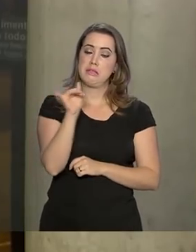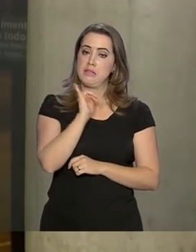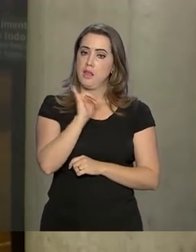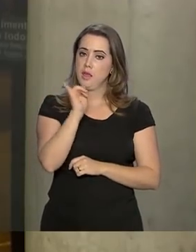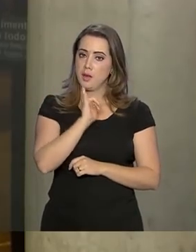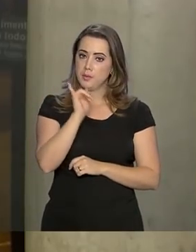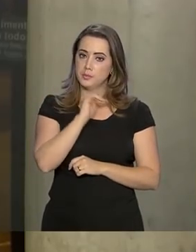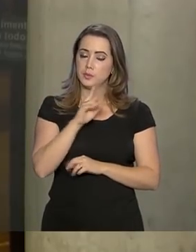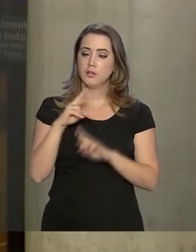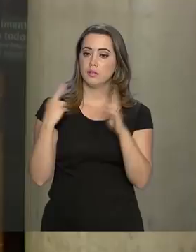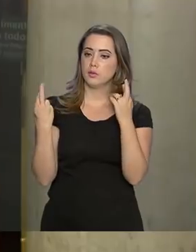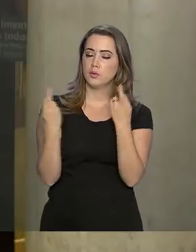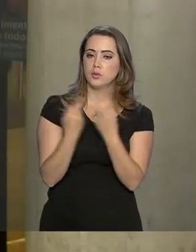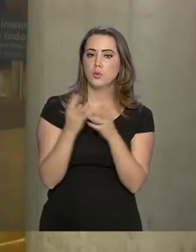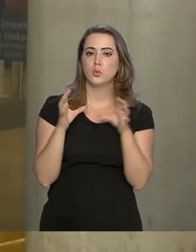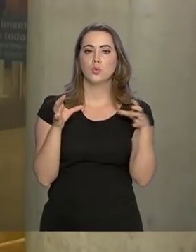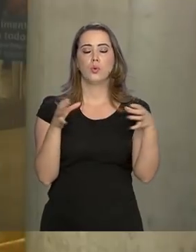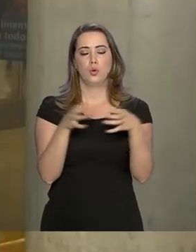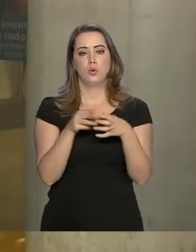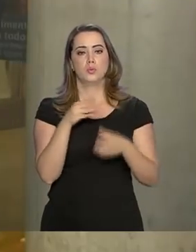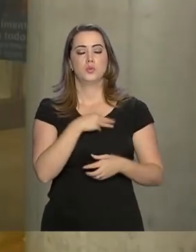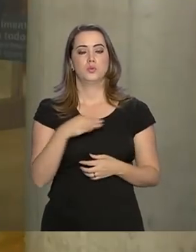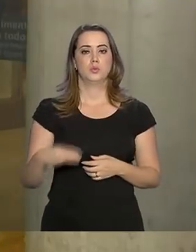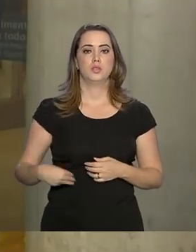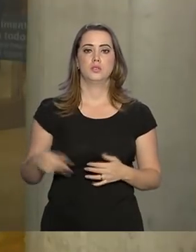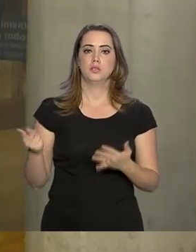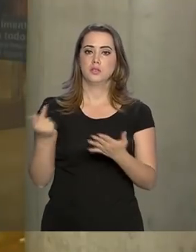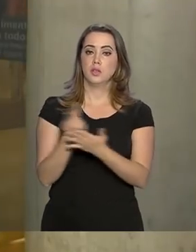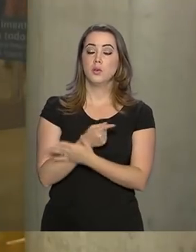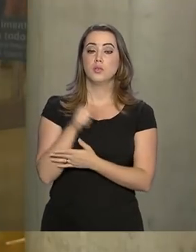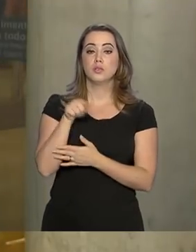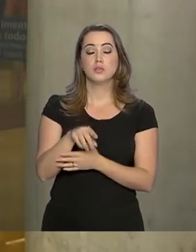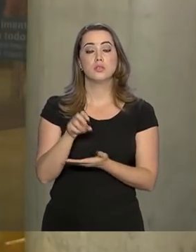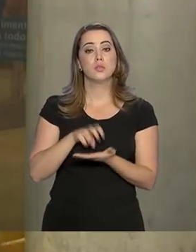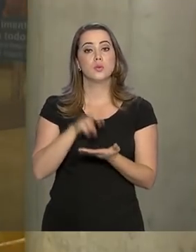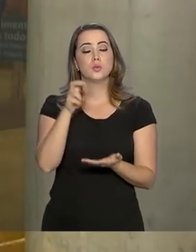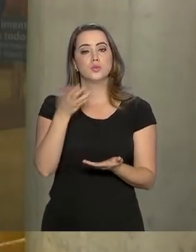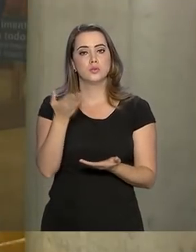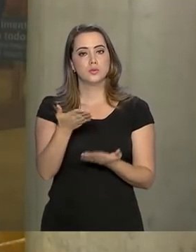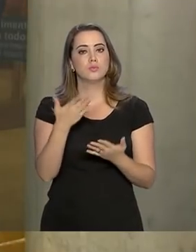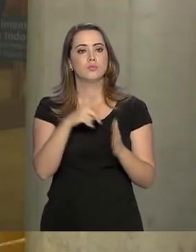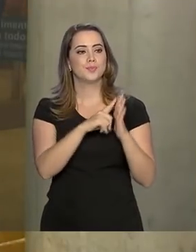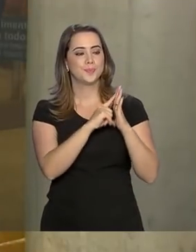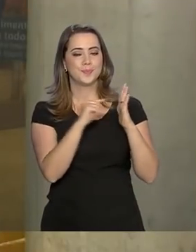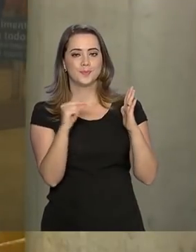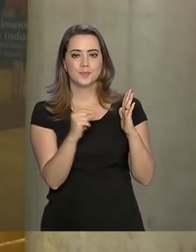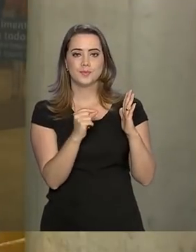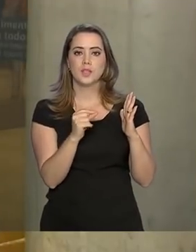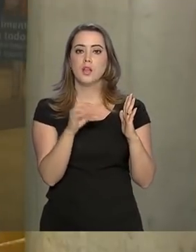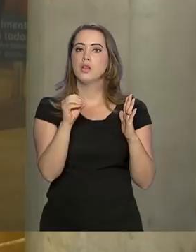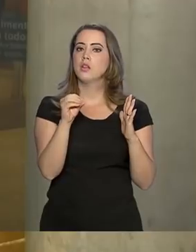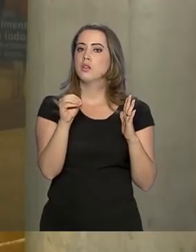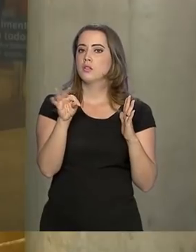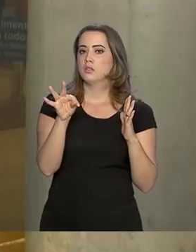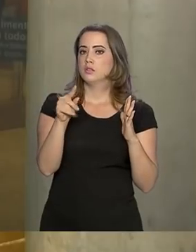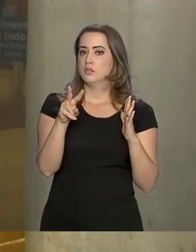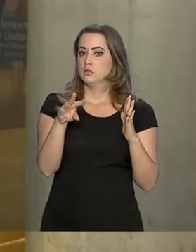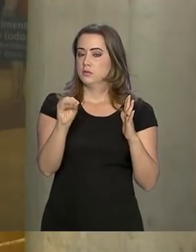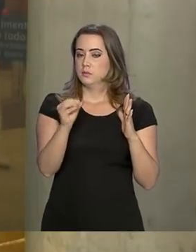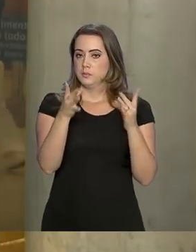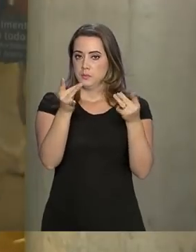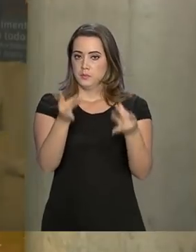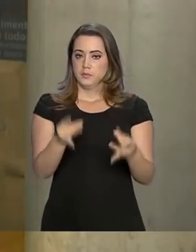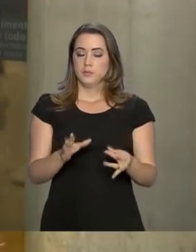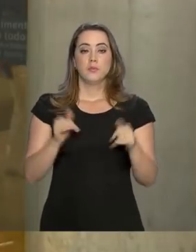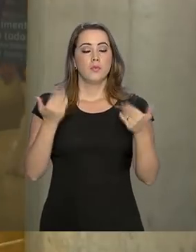exemplo, a reunião de ministros que aconteceu hoje pela manhã no Palácio do Planalto. Otávio Rego Barros detalhou